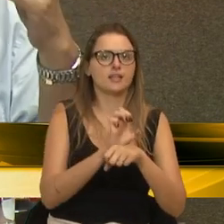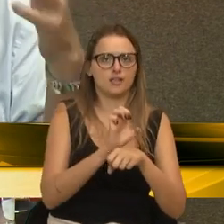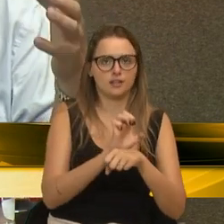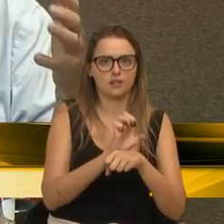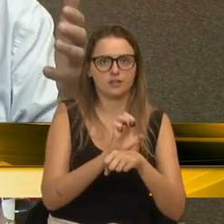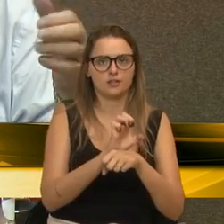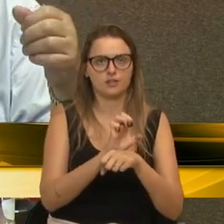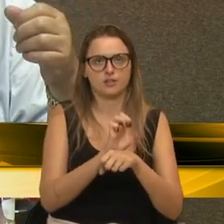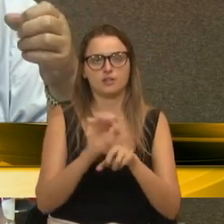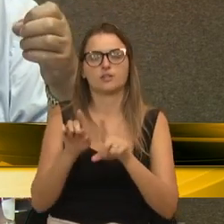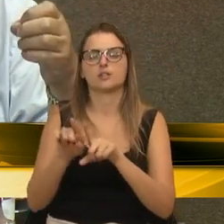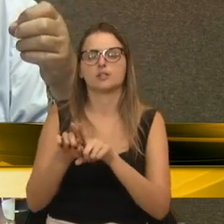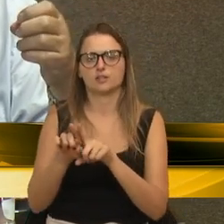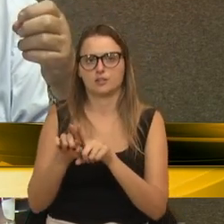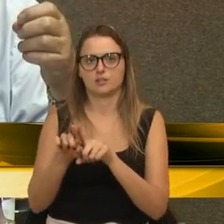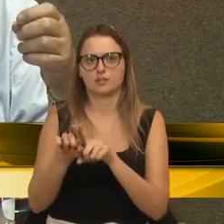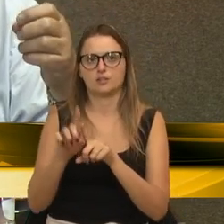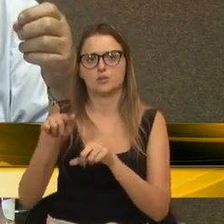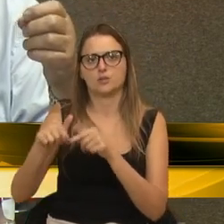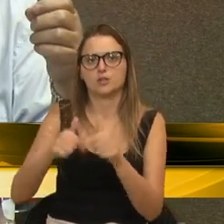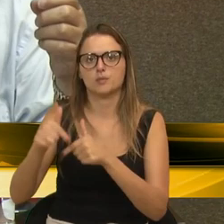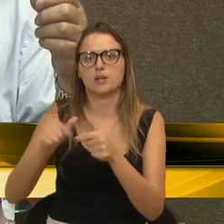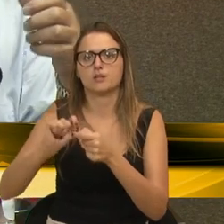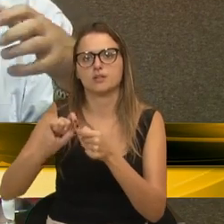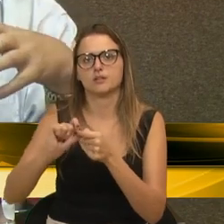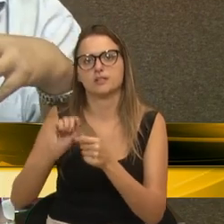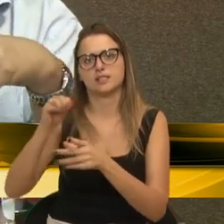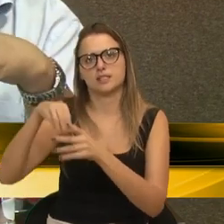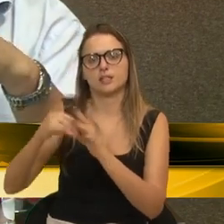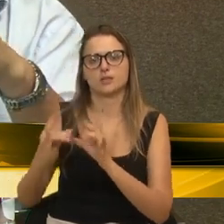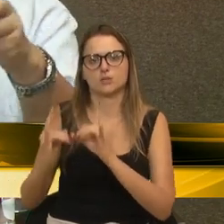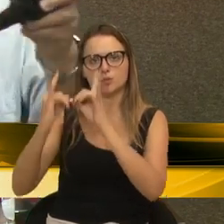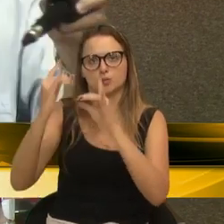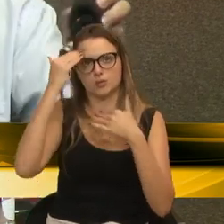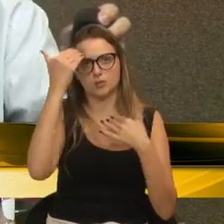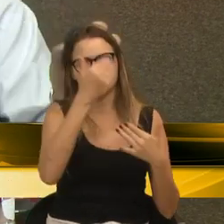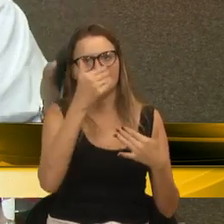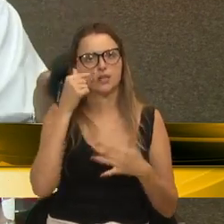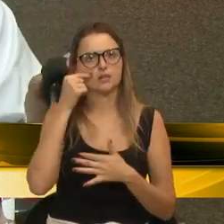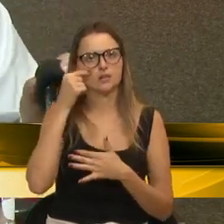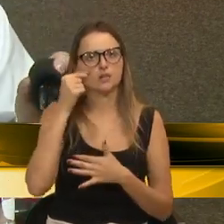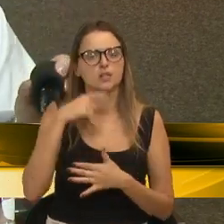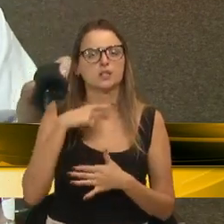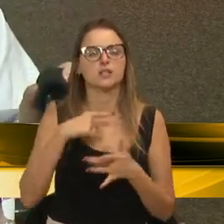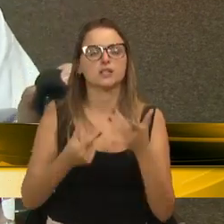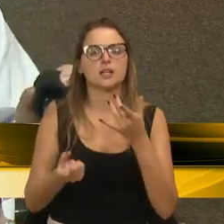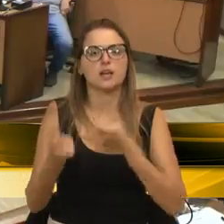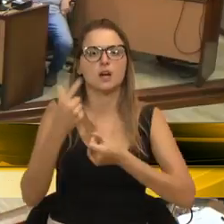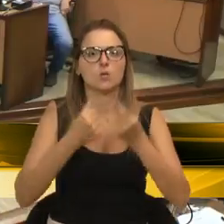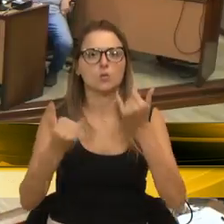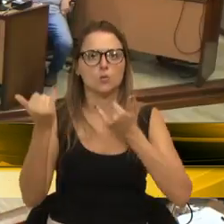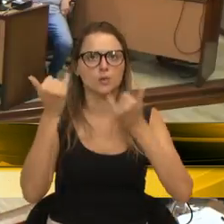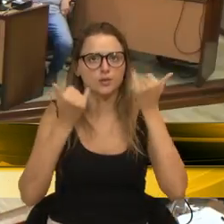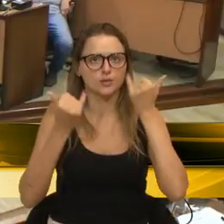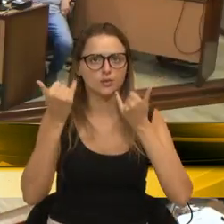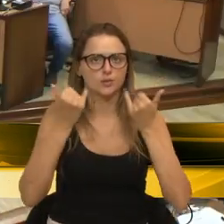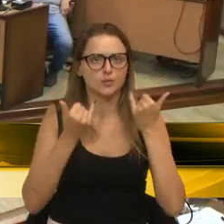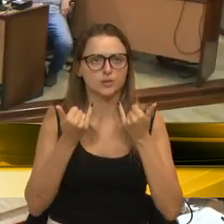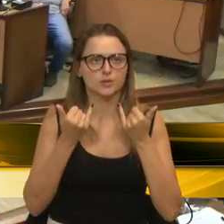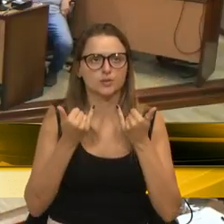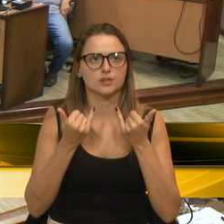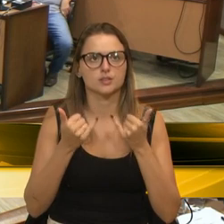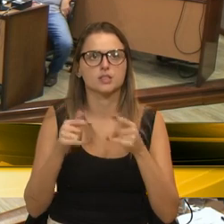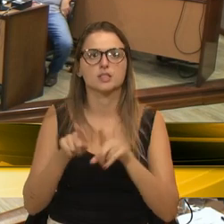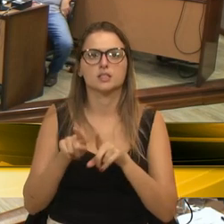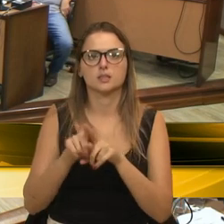de trabalho que era sendo feito ali. Muito obrigado. Muito obrigado, Doreloi. Nós temos algumas notícias aqui dos últimos anos. Inclusive,